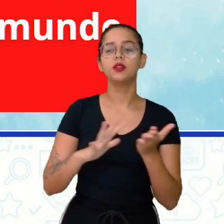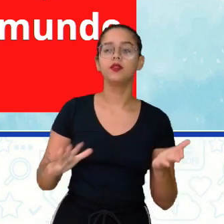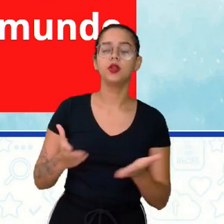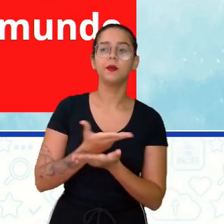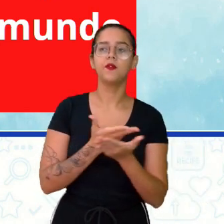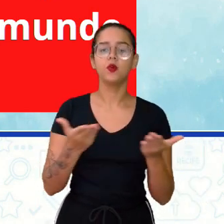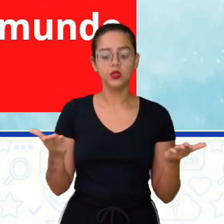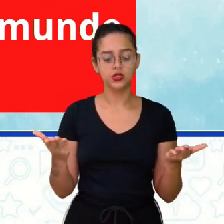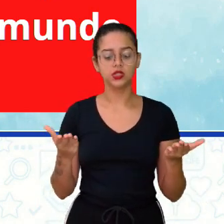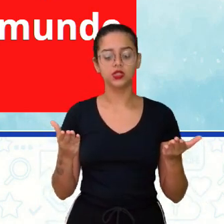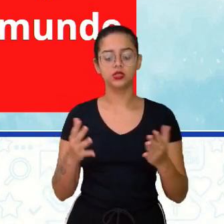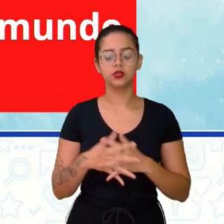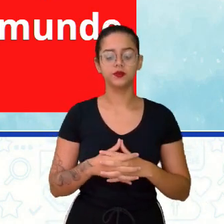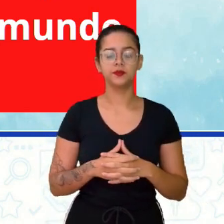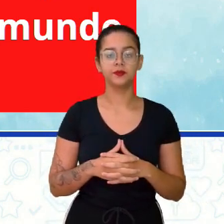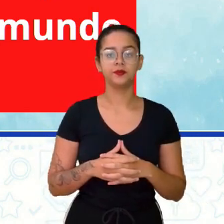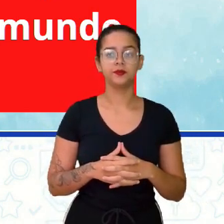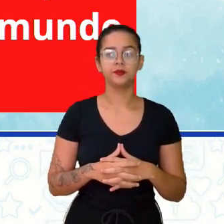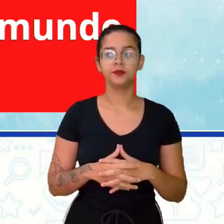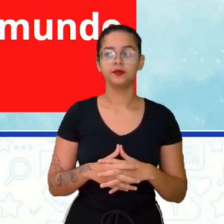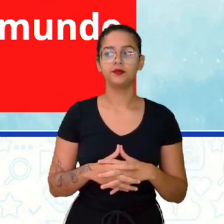atividade para vocês, ó.